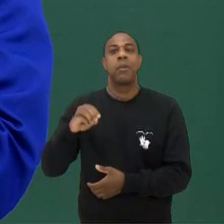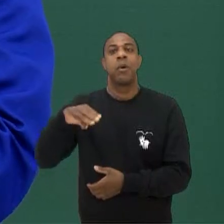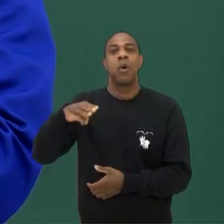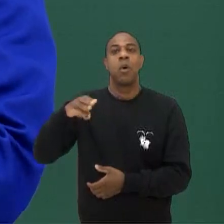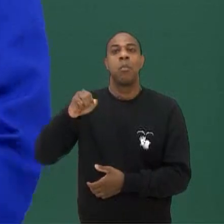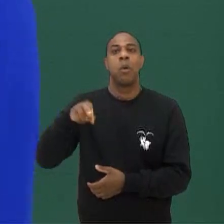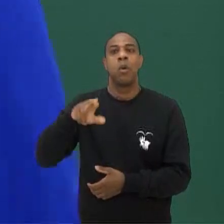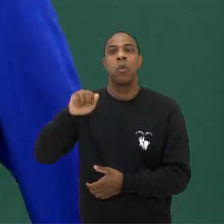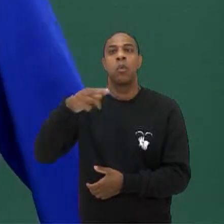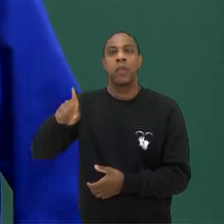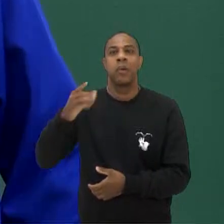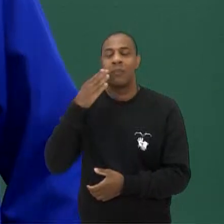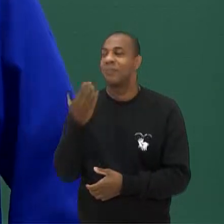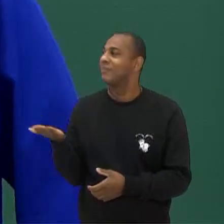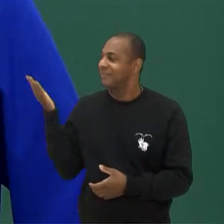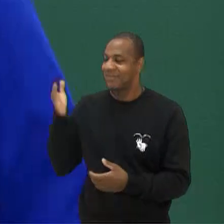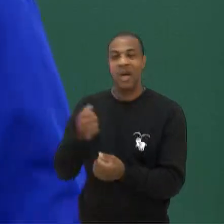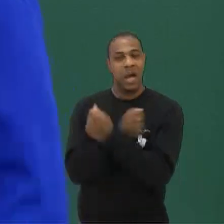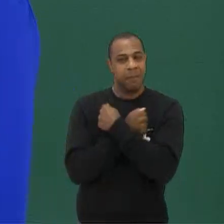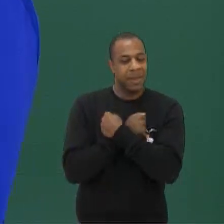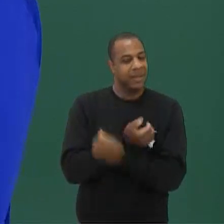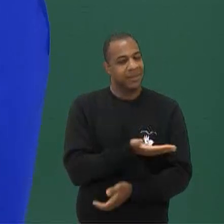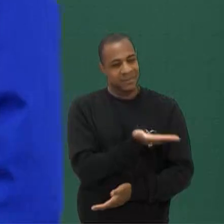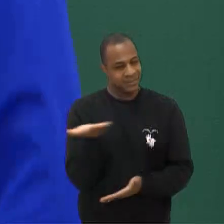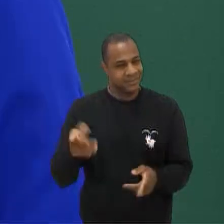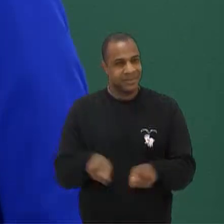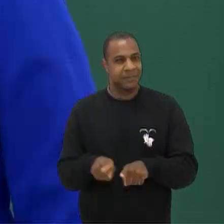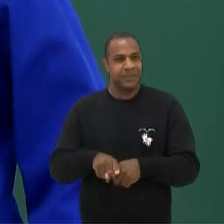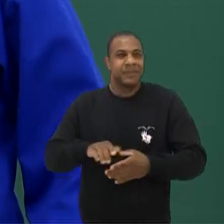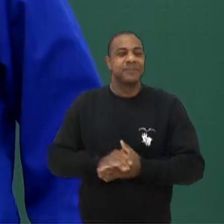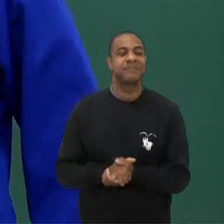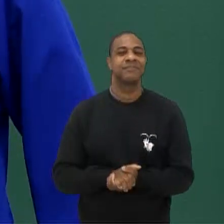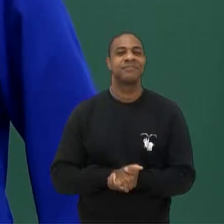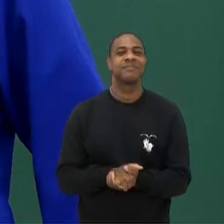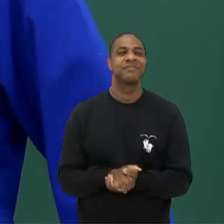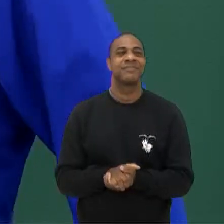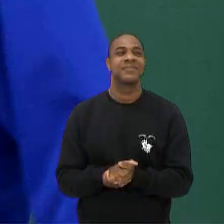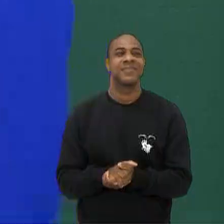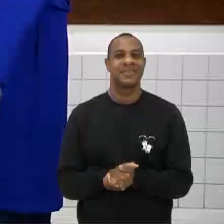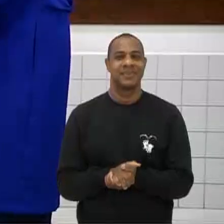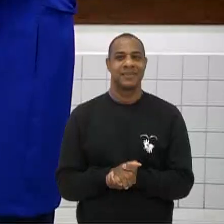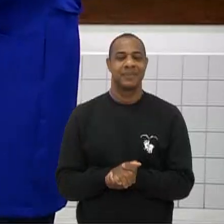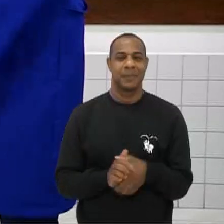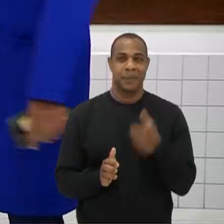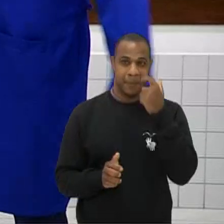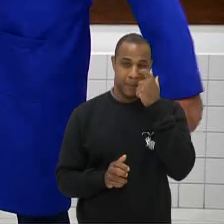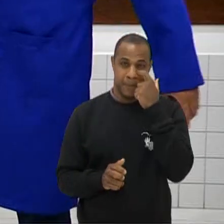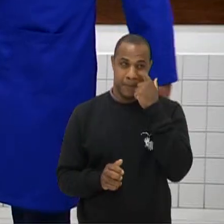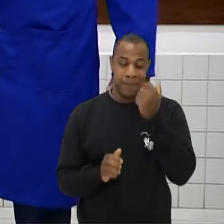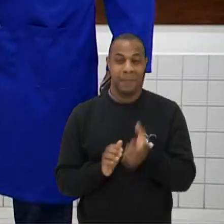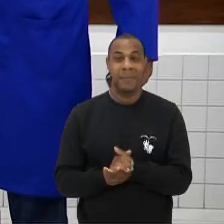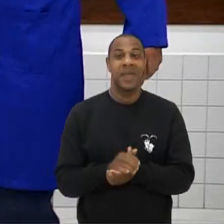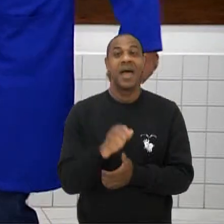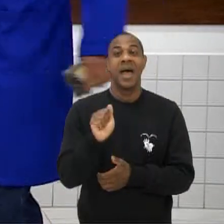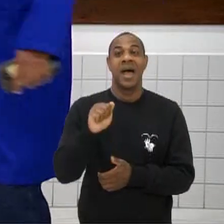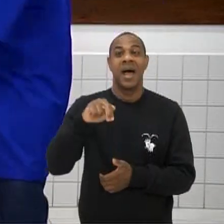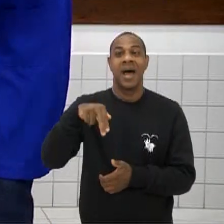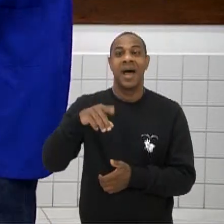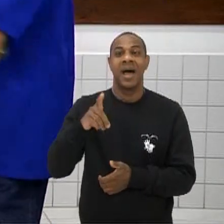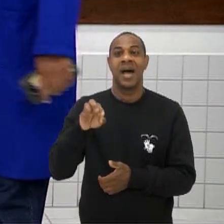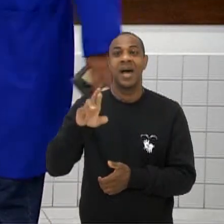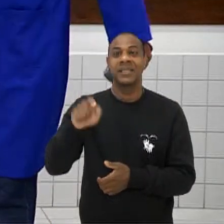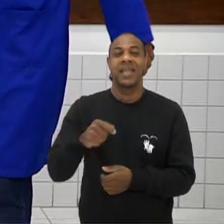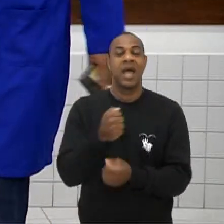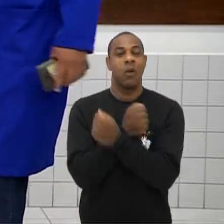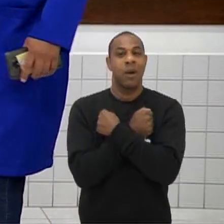colégio Unidade Polo Então um grande abraço Pra vocês E a minha mãe de Barbosa Ferraz Lá do ladinho Cara André Joaquim também Me pede um abraço aqui